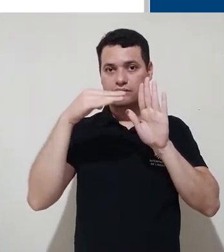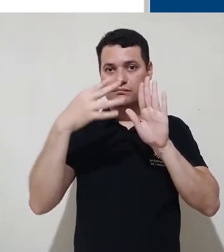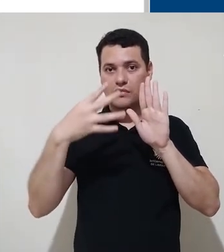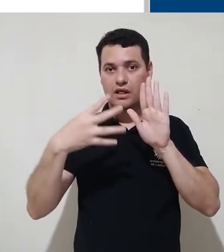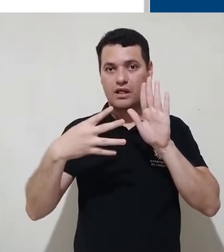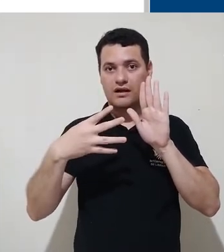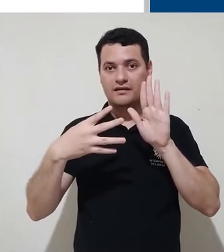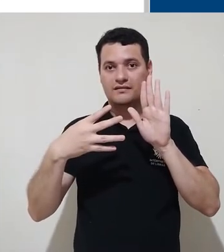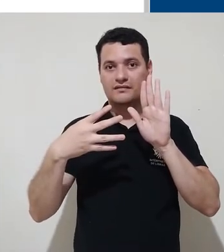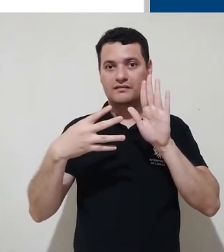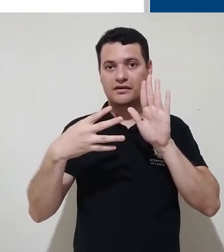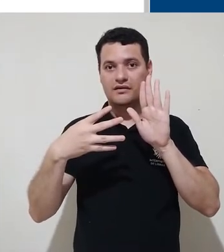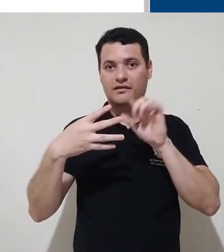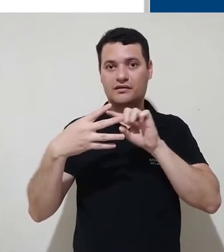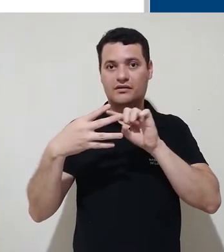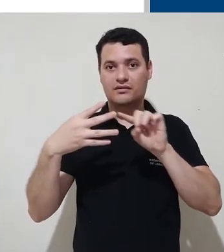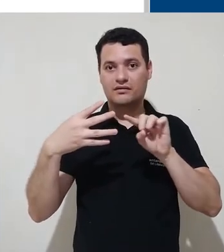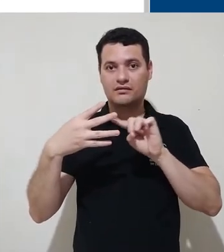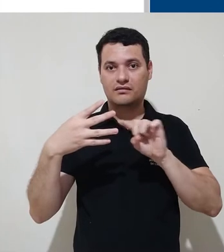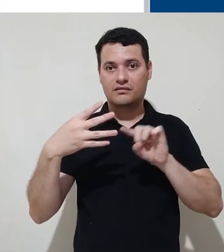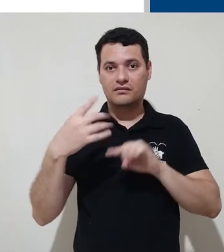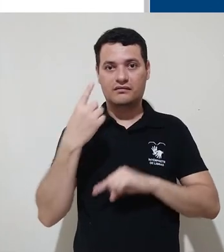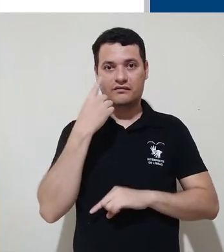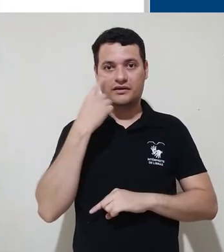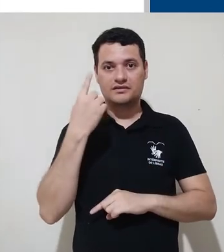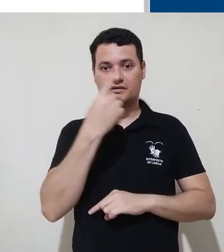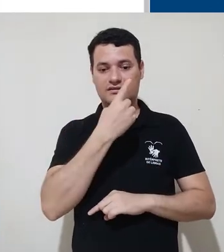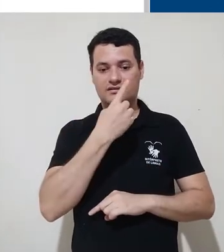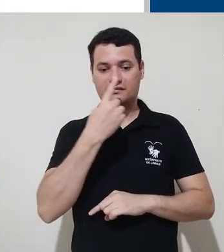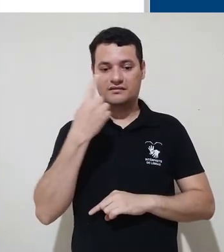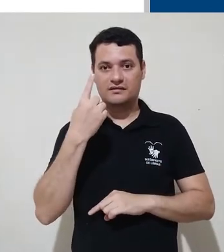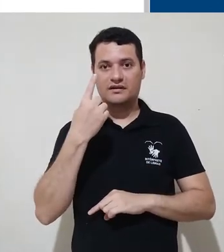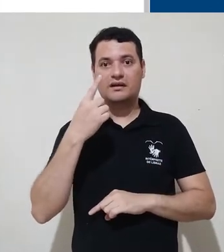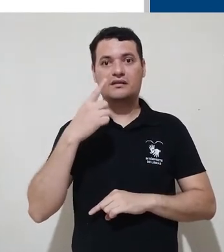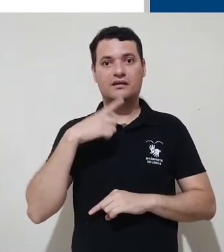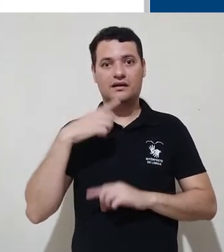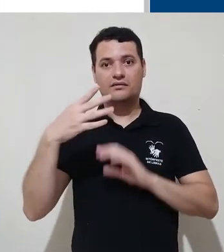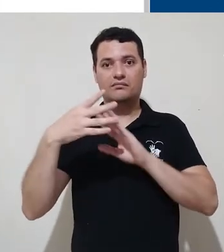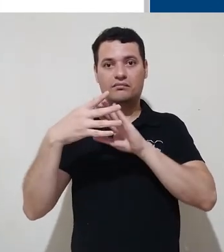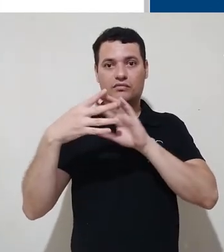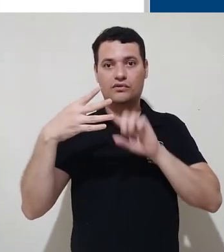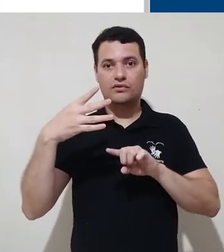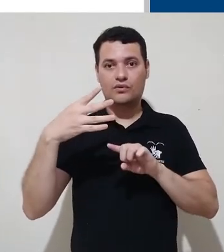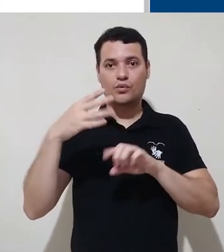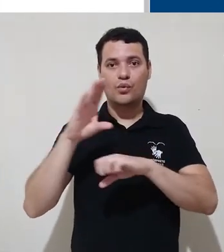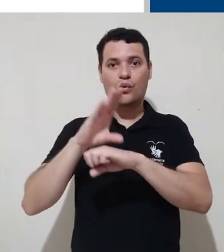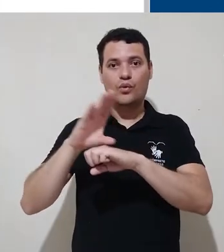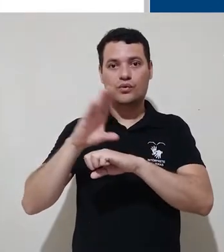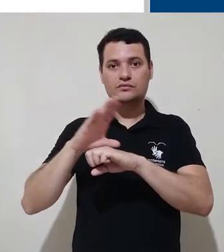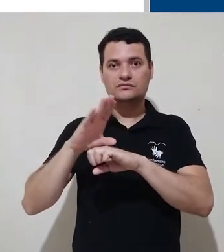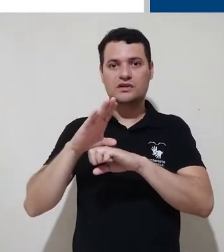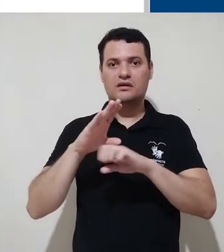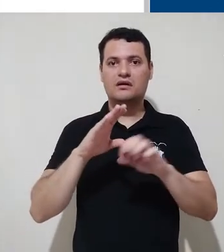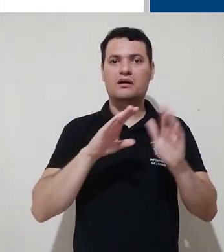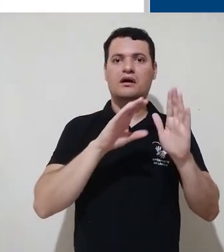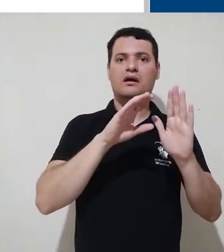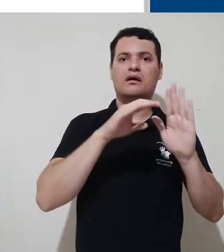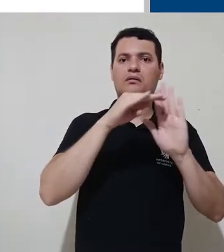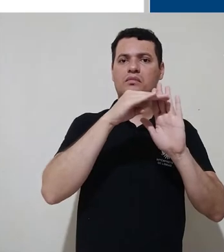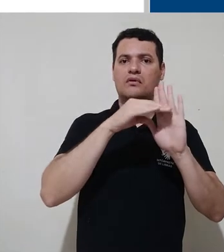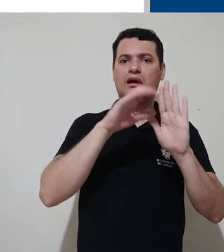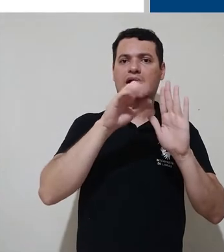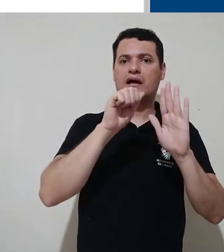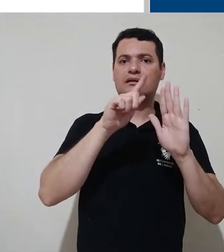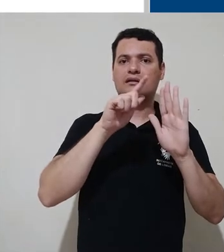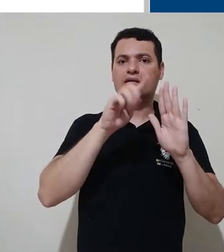Dentro dessa outra categoria, eu expandindo, eu posso ver que eu tenho cursos dentro dela. Como eu diferencio categorias de